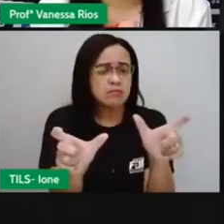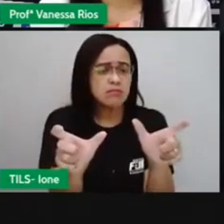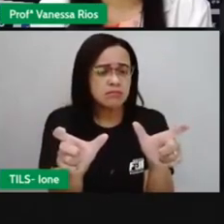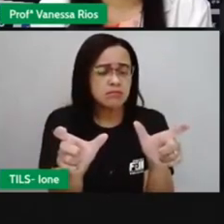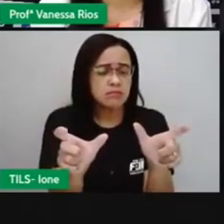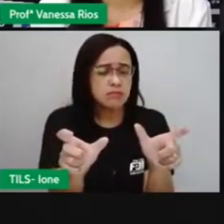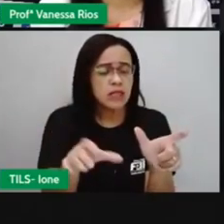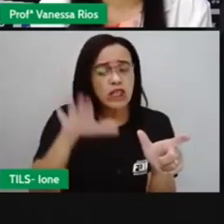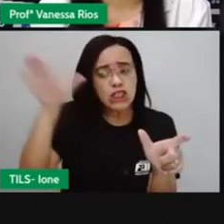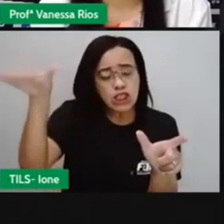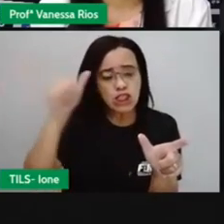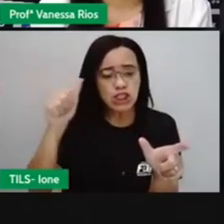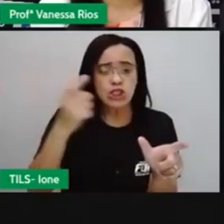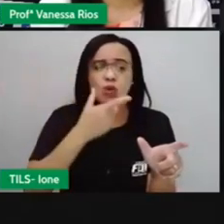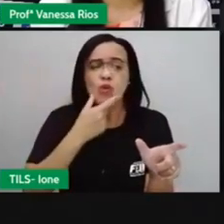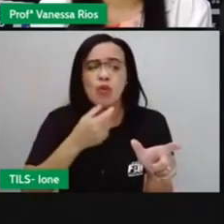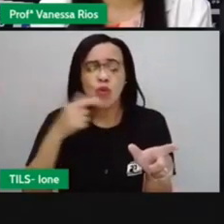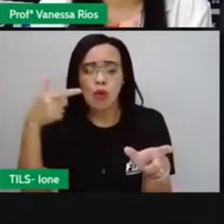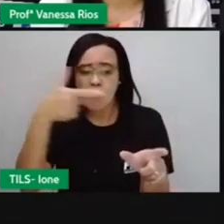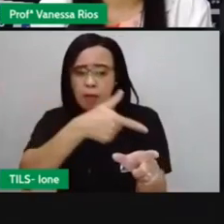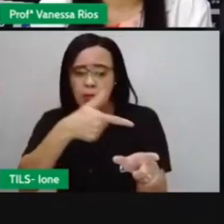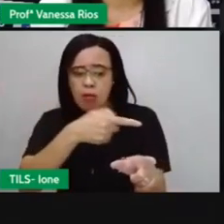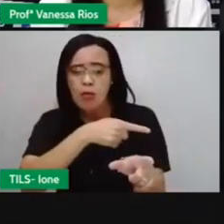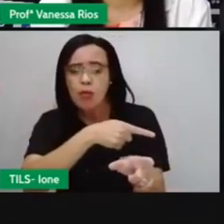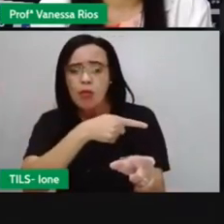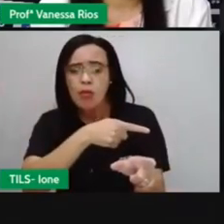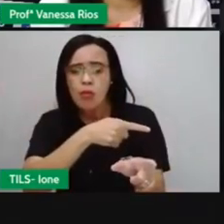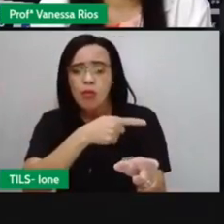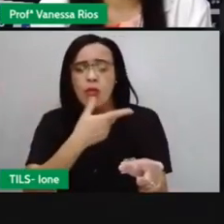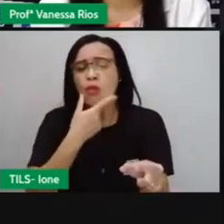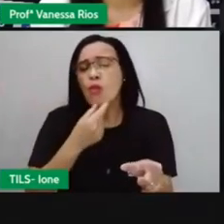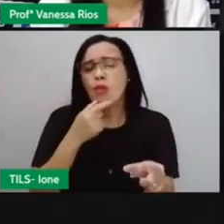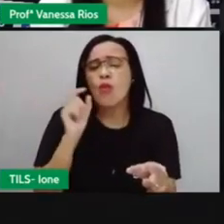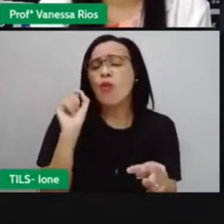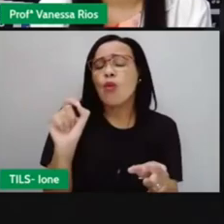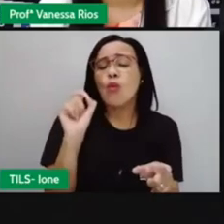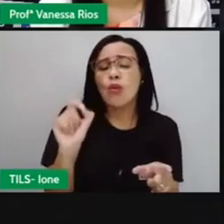e apontar para o prato do outro cliente, o objetivo do homem era?